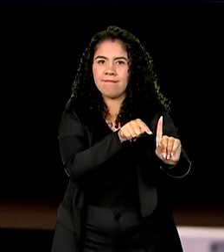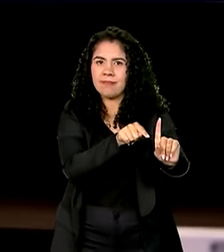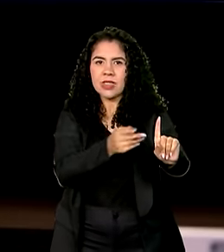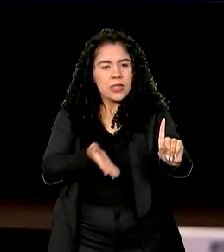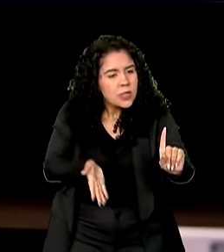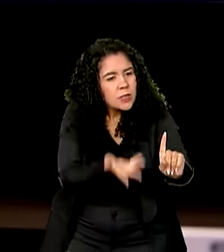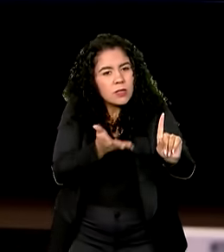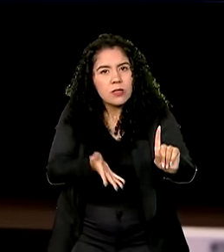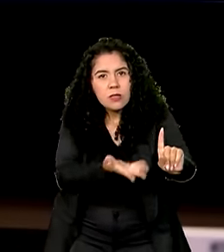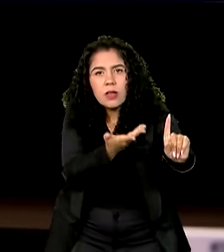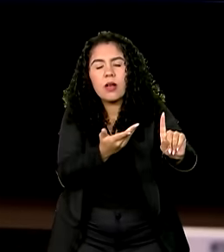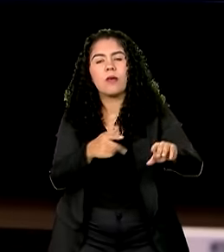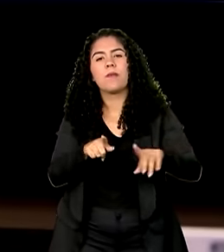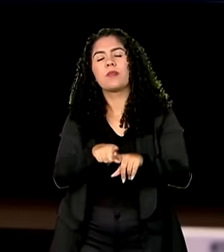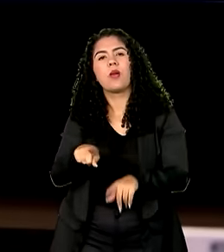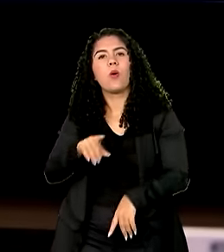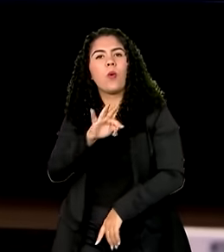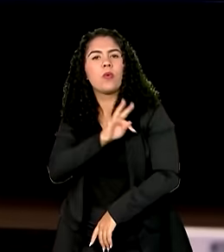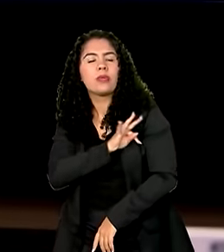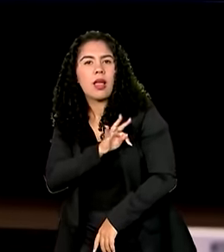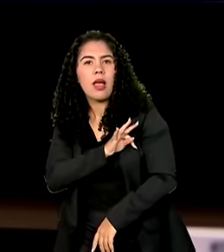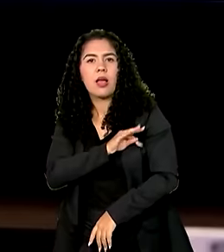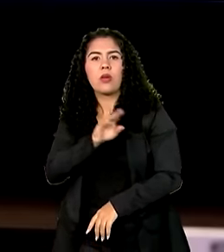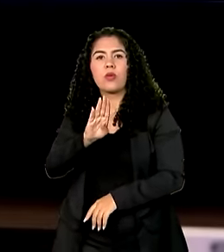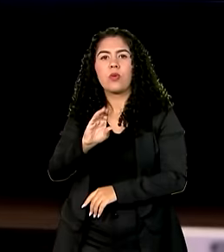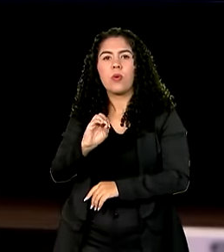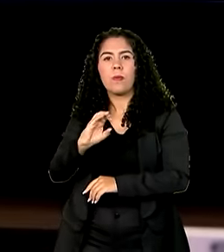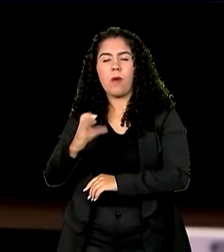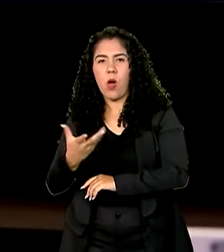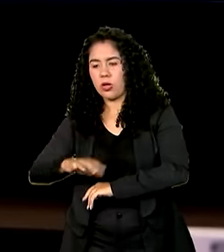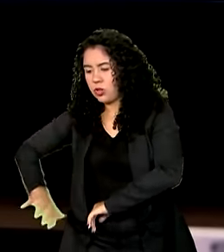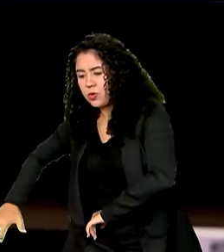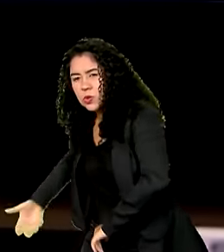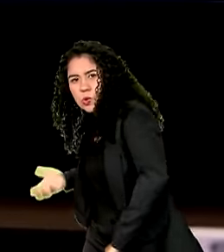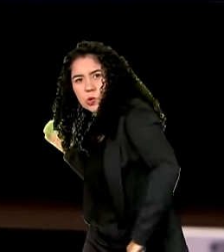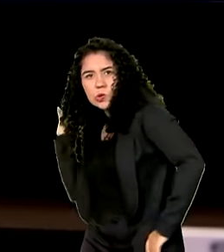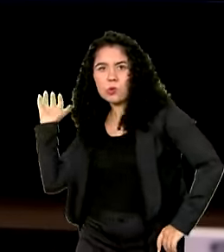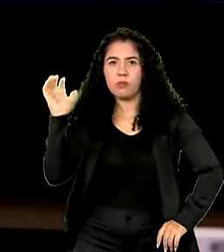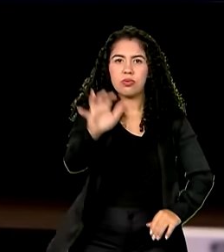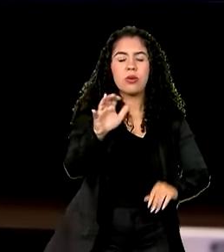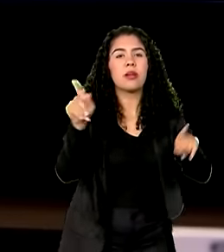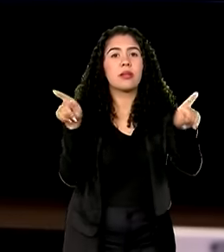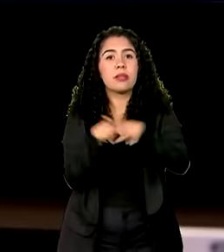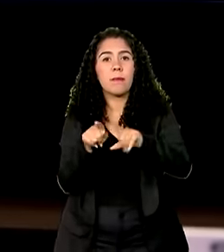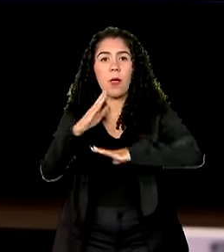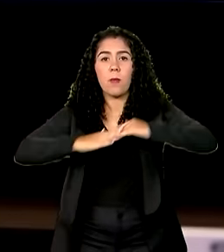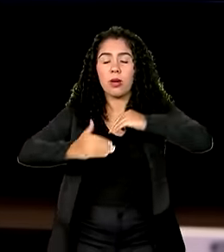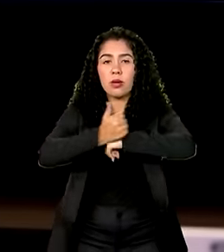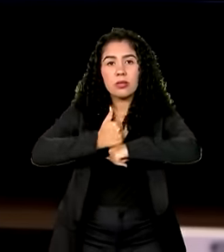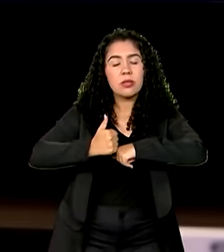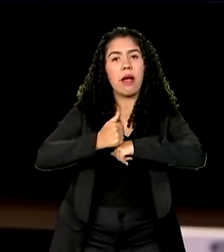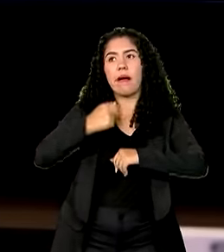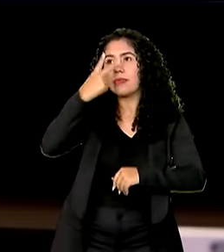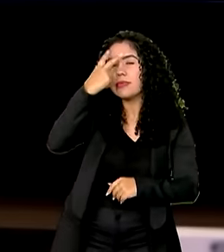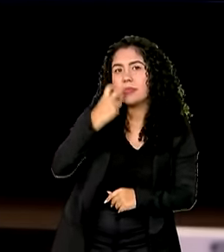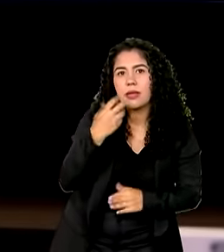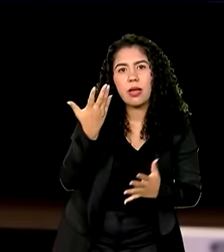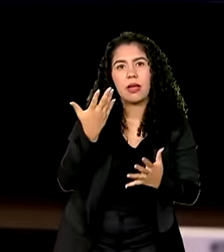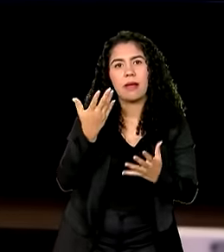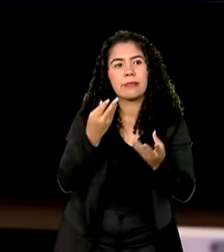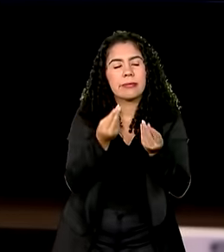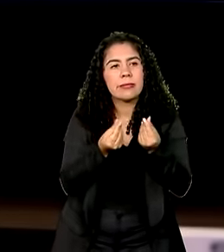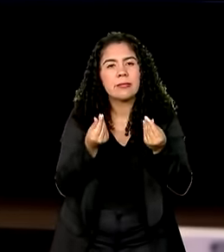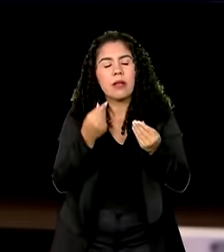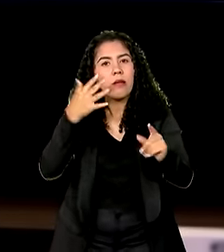técnico do Bolsa, o técnico que faz o auxílio ao atleta deficiente visual no atletismo, eles não eram olhados.